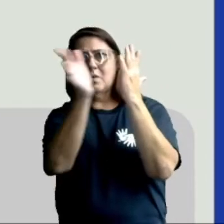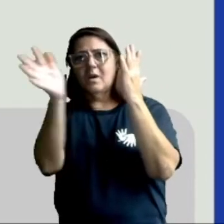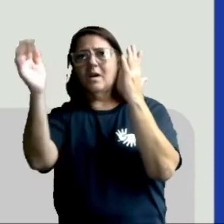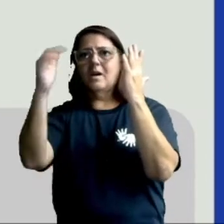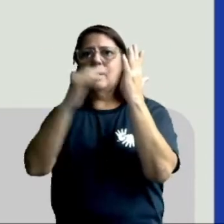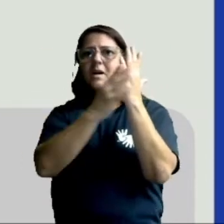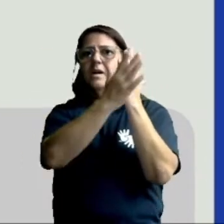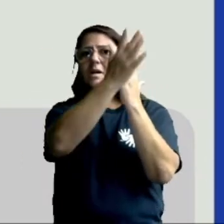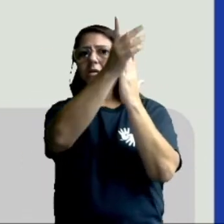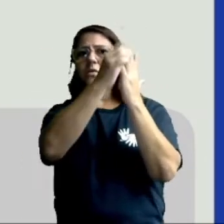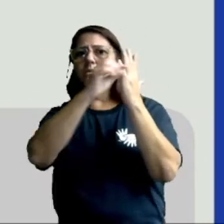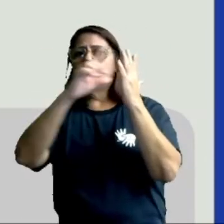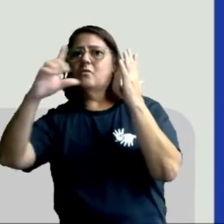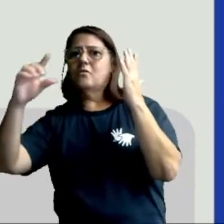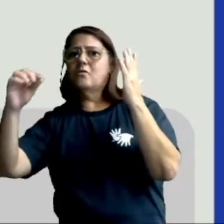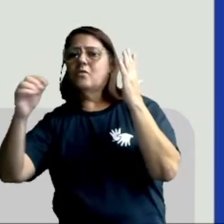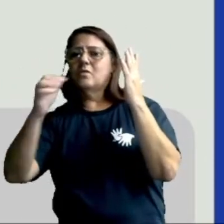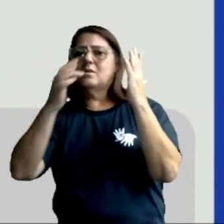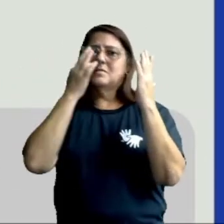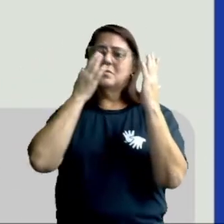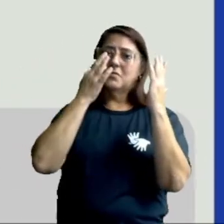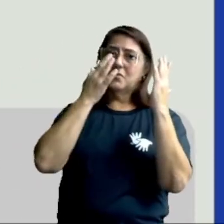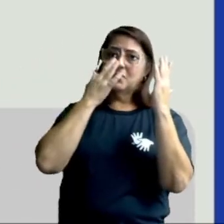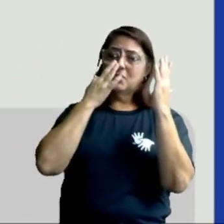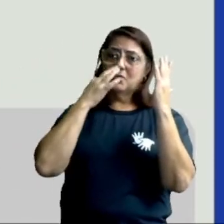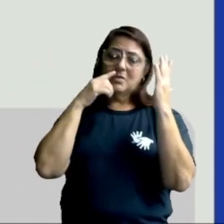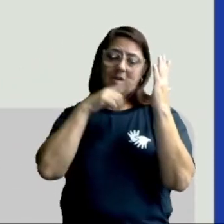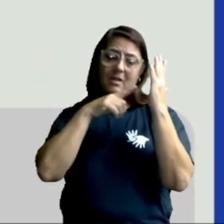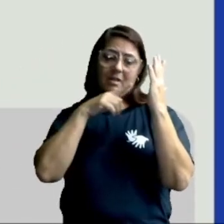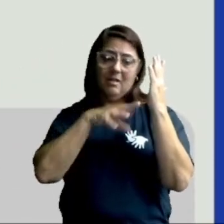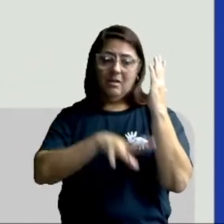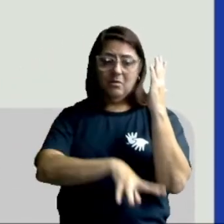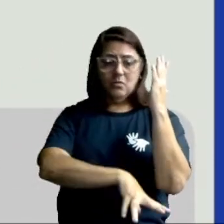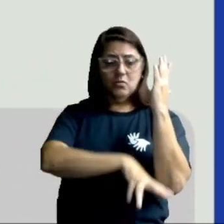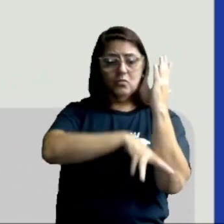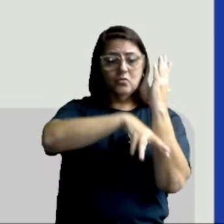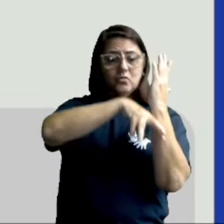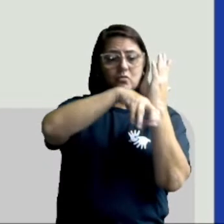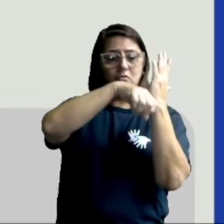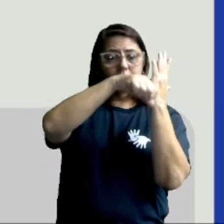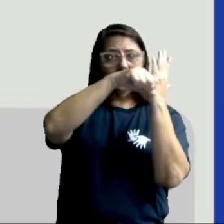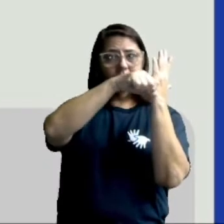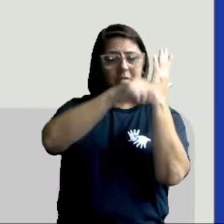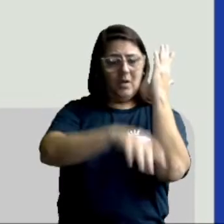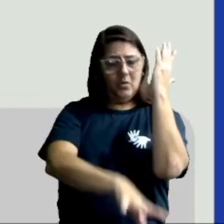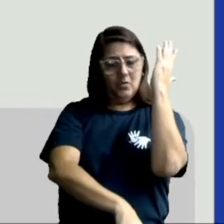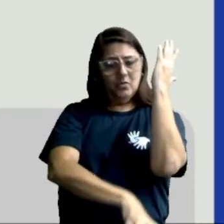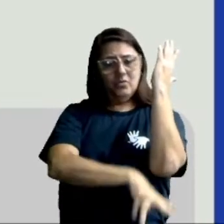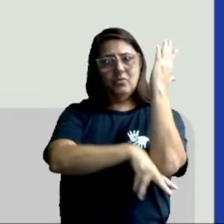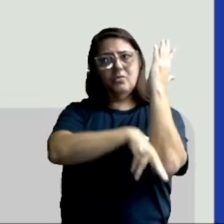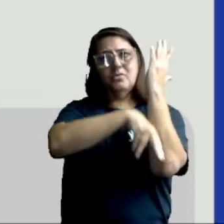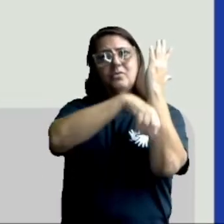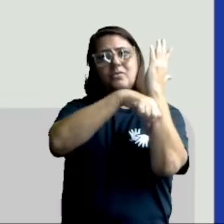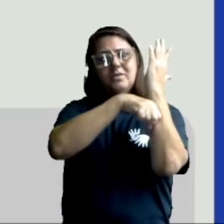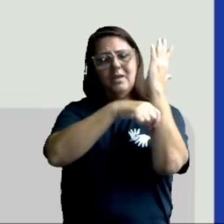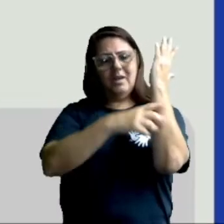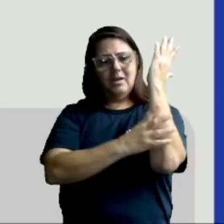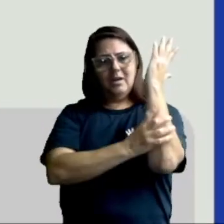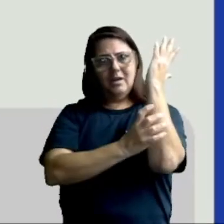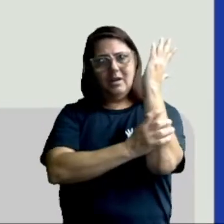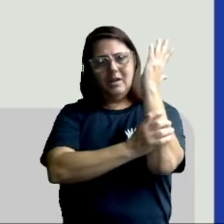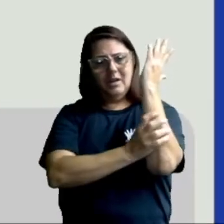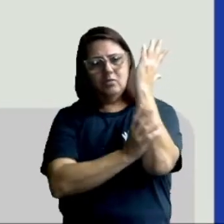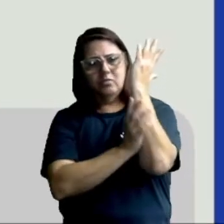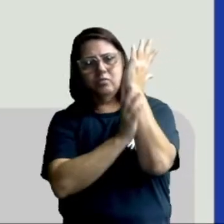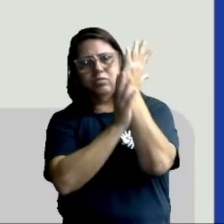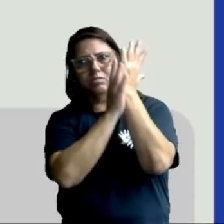as folhas e os frutos. E ele absorve da raiz os nutrientes e transporta